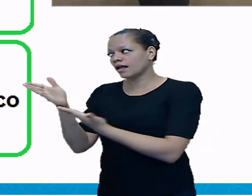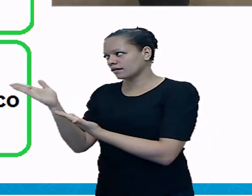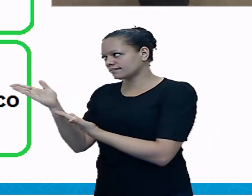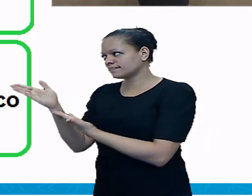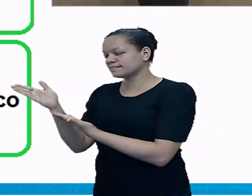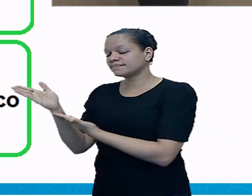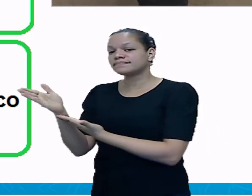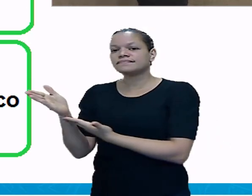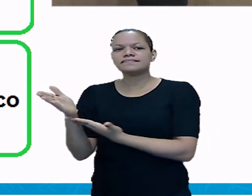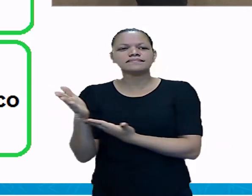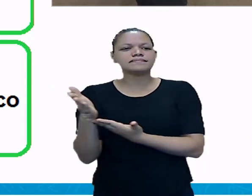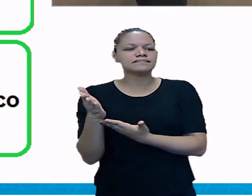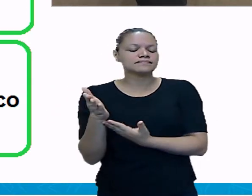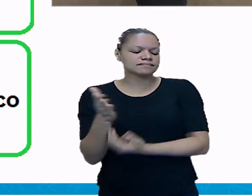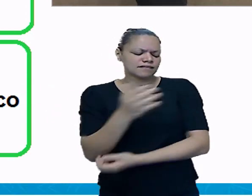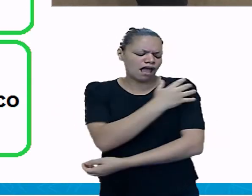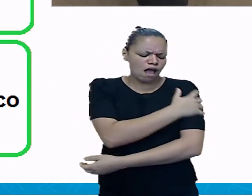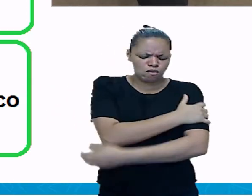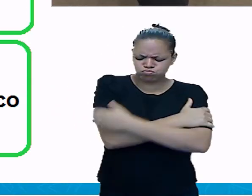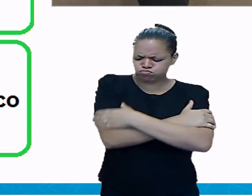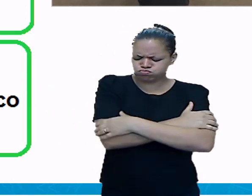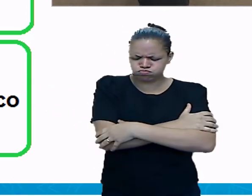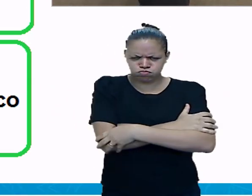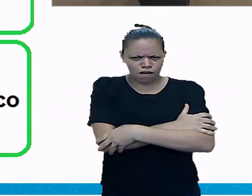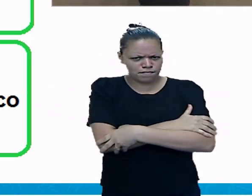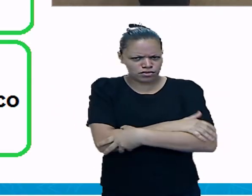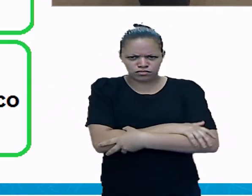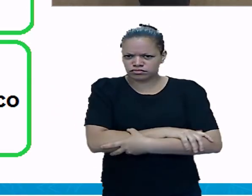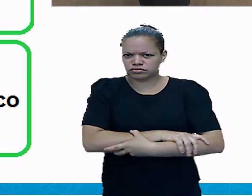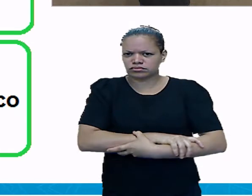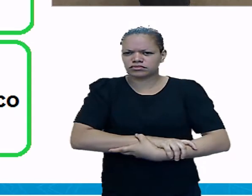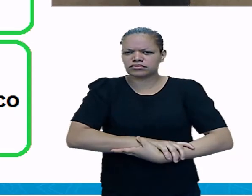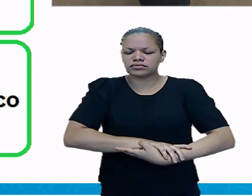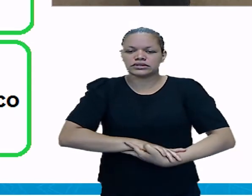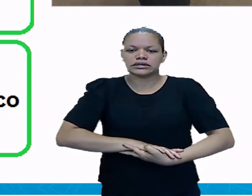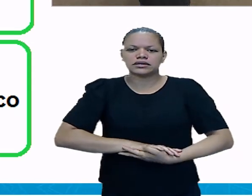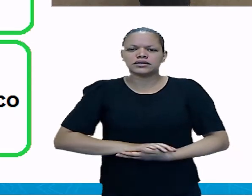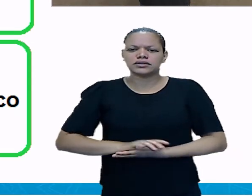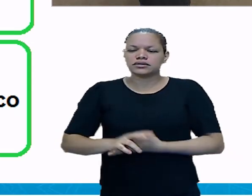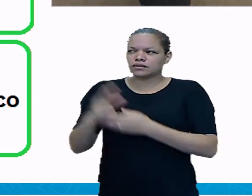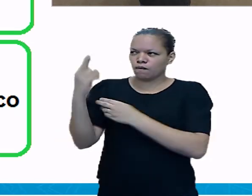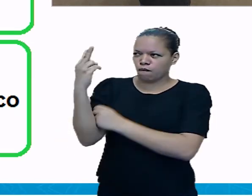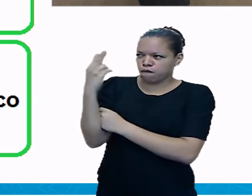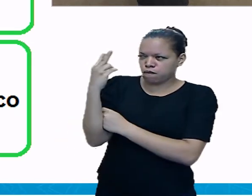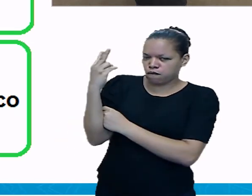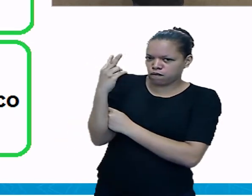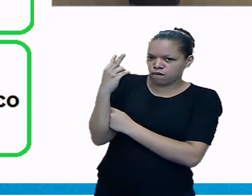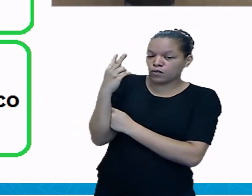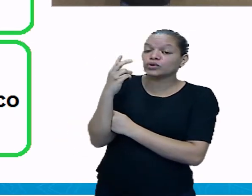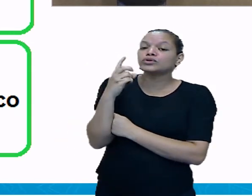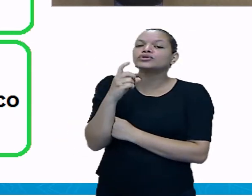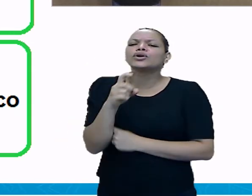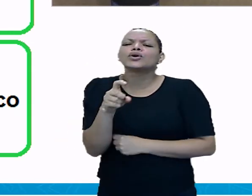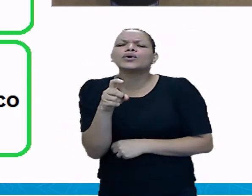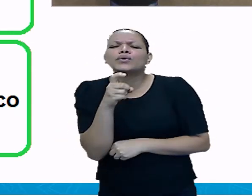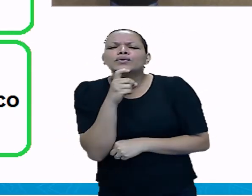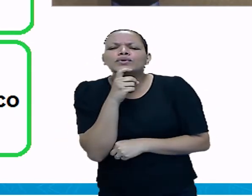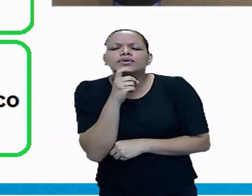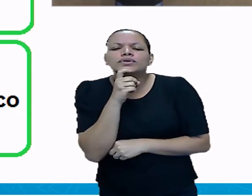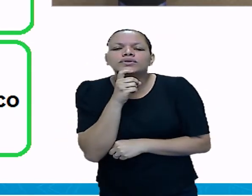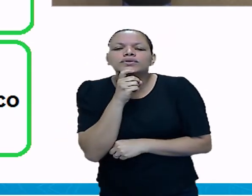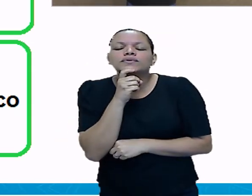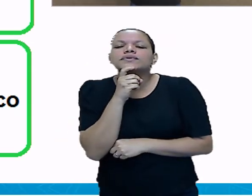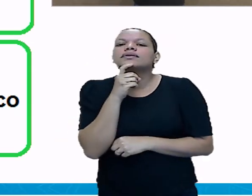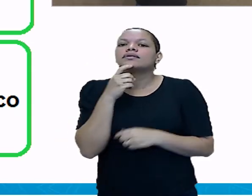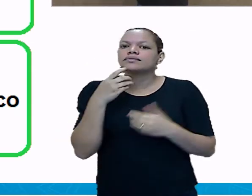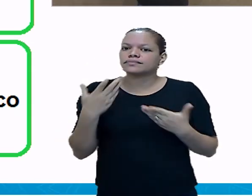caso. Uma blusa de lã também, você veste para quê? Para se proteger do frio. Então, a lã também é um